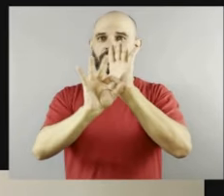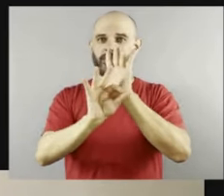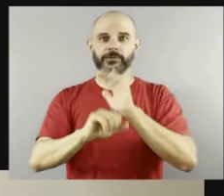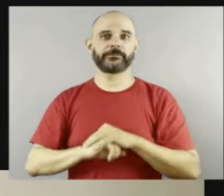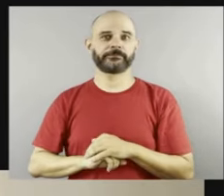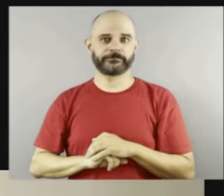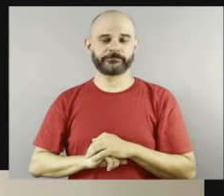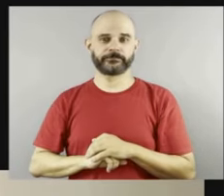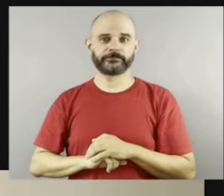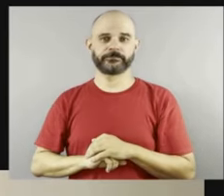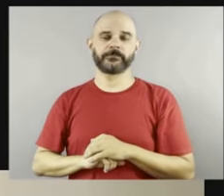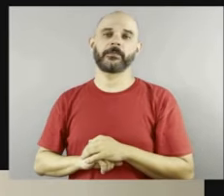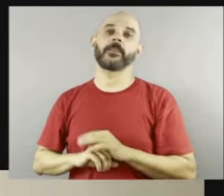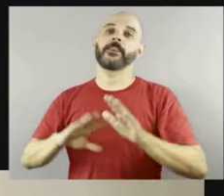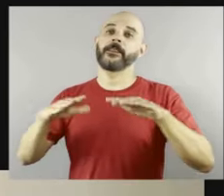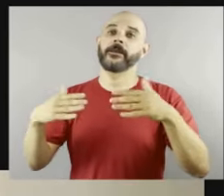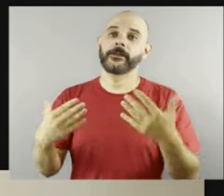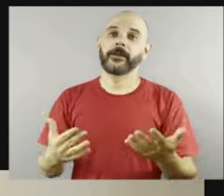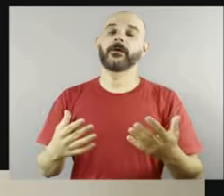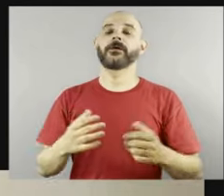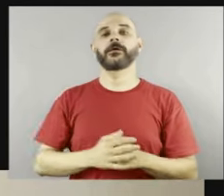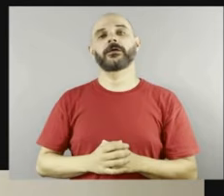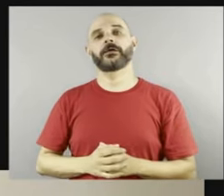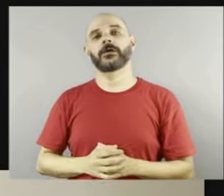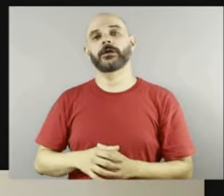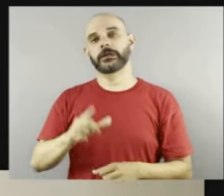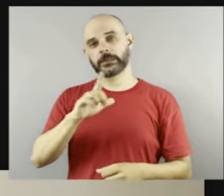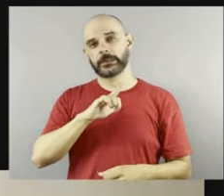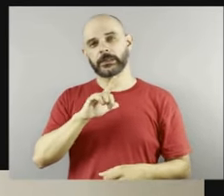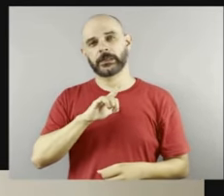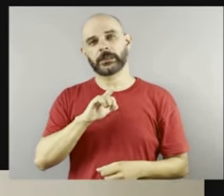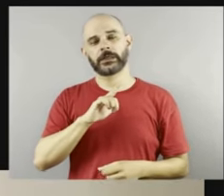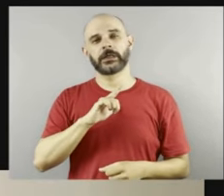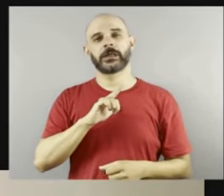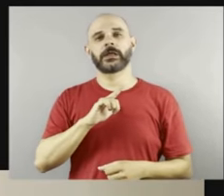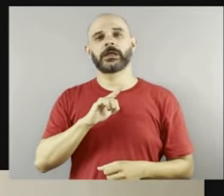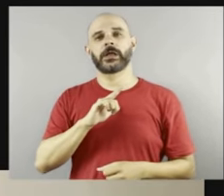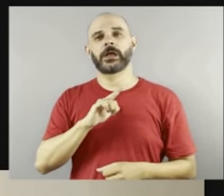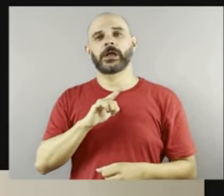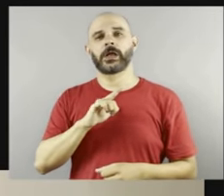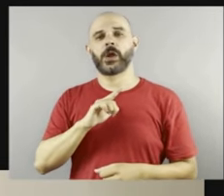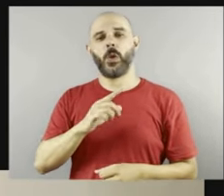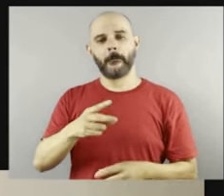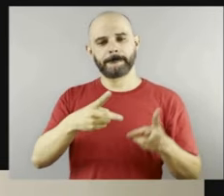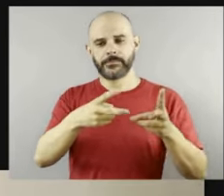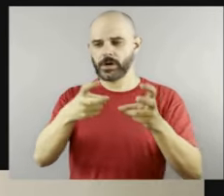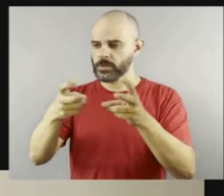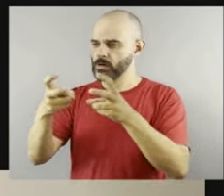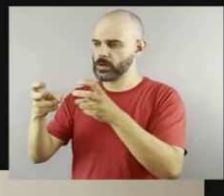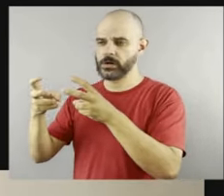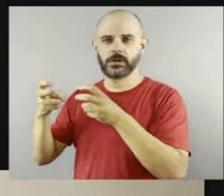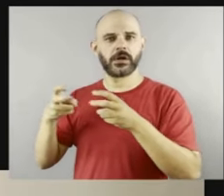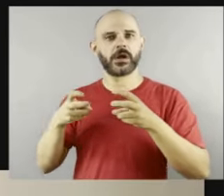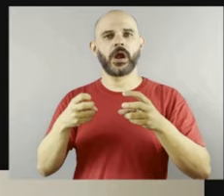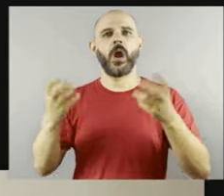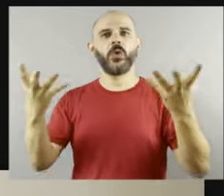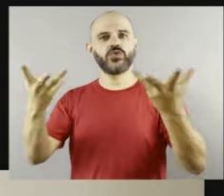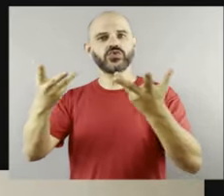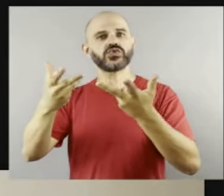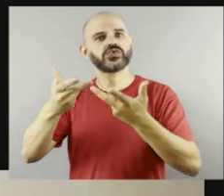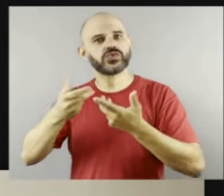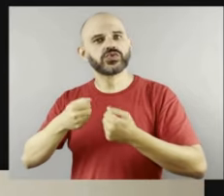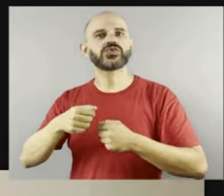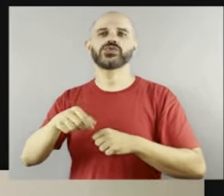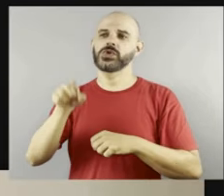talento e pela mensagem que tudo aquilo vai passar, né? Que a gente